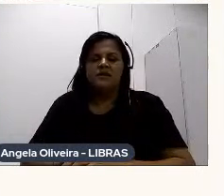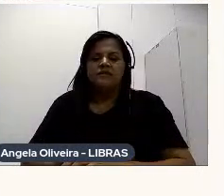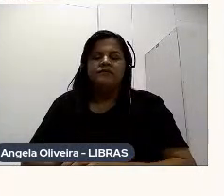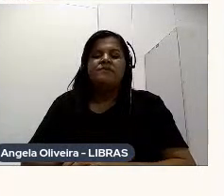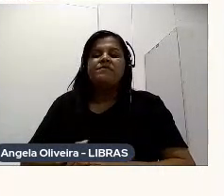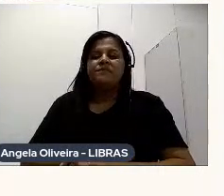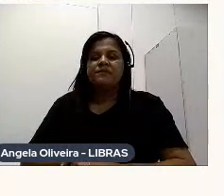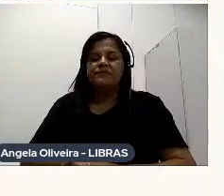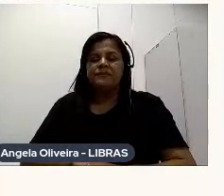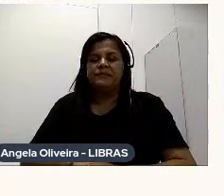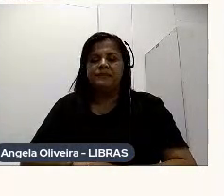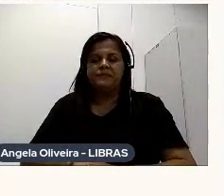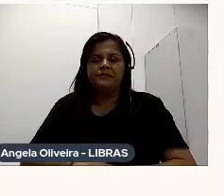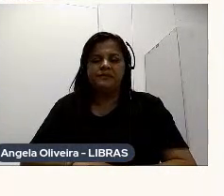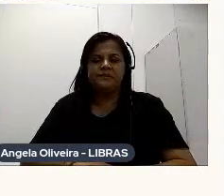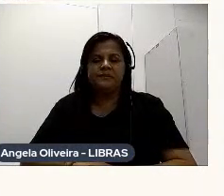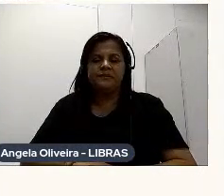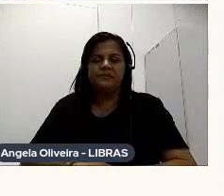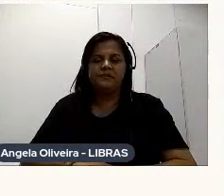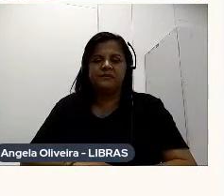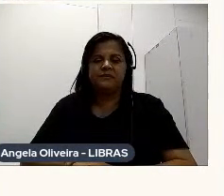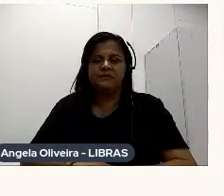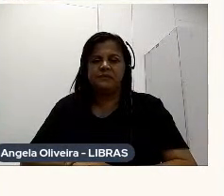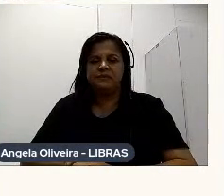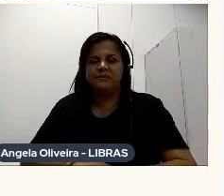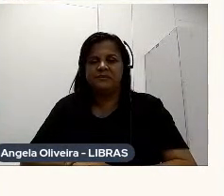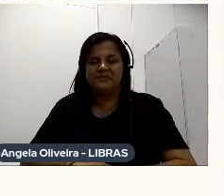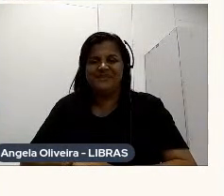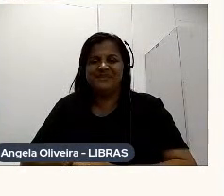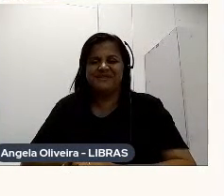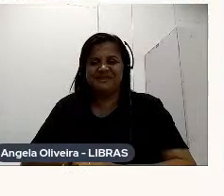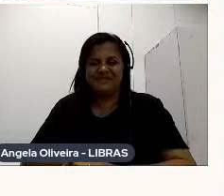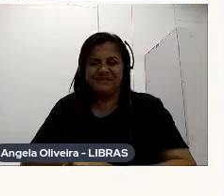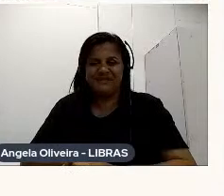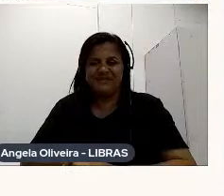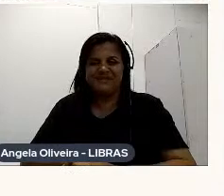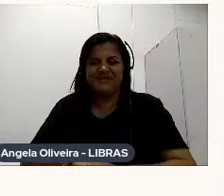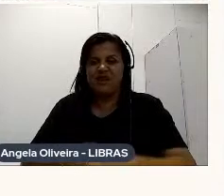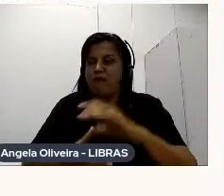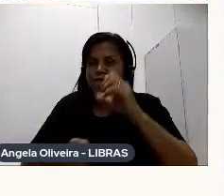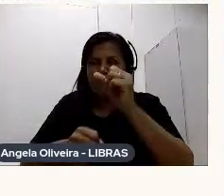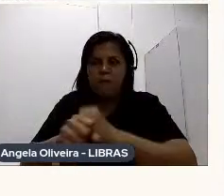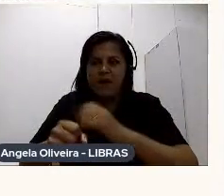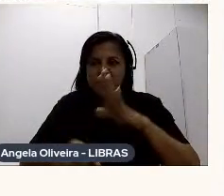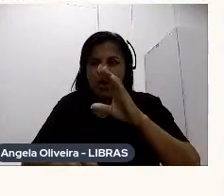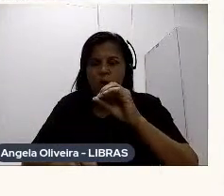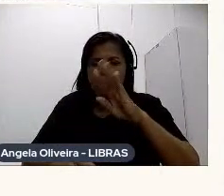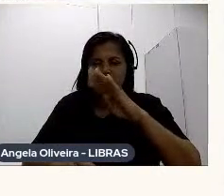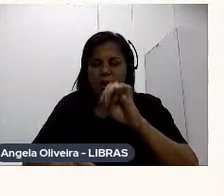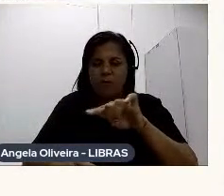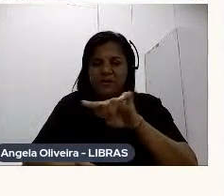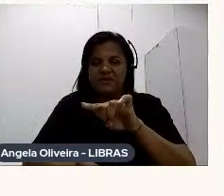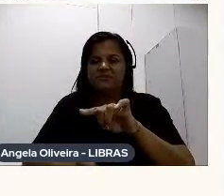Funk's not dead Eu vou matar O Bob Cuspe Aqui